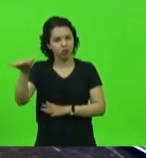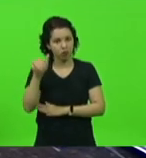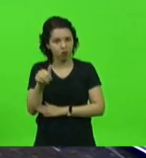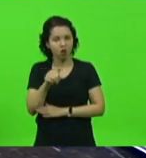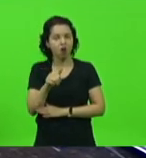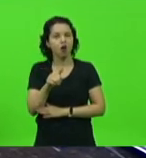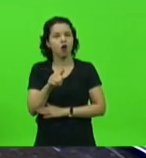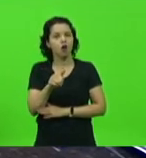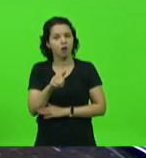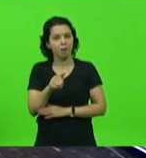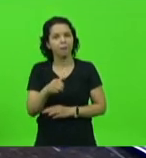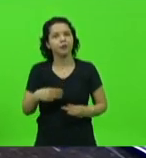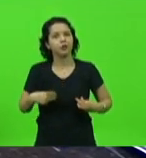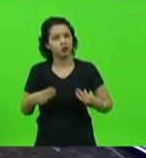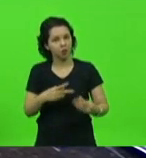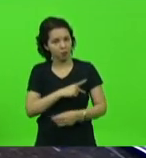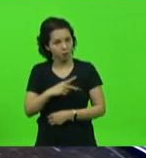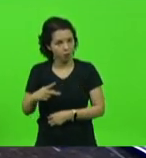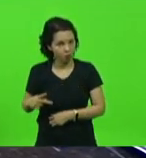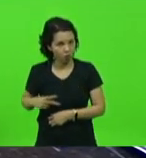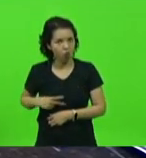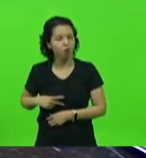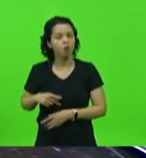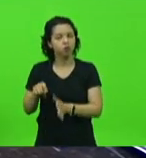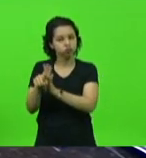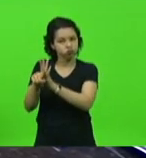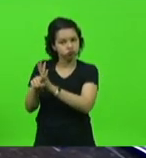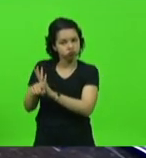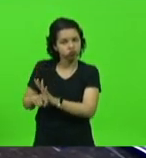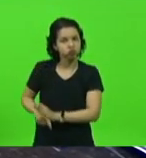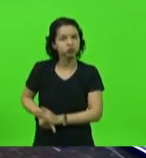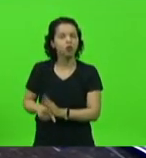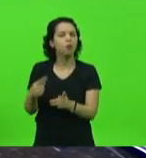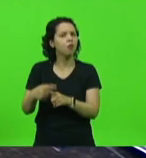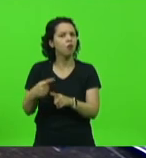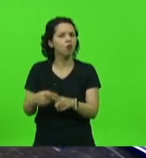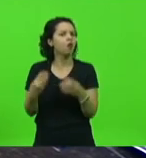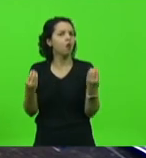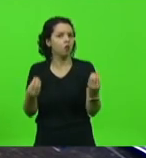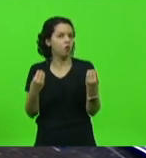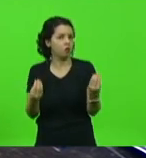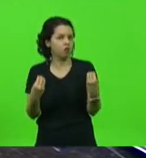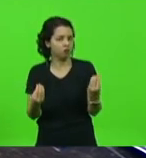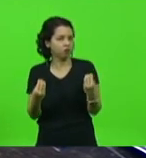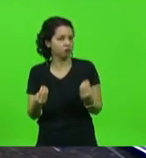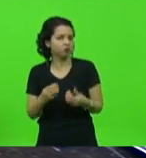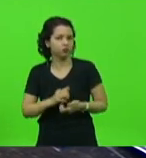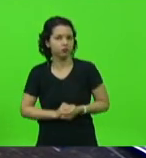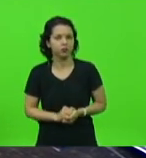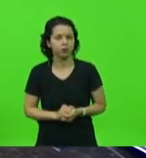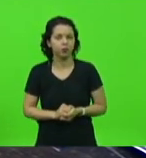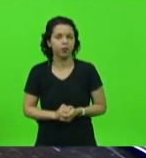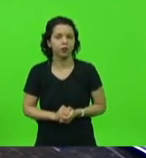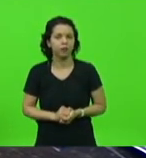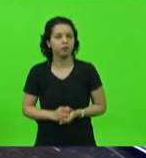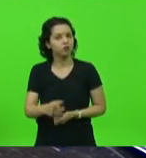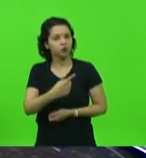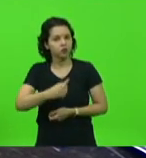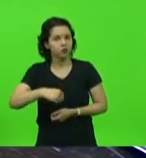ou fazer os levantamentos, porque não é possível, não é possível que vamos